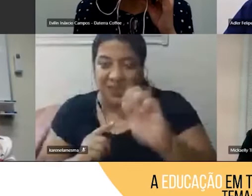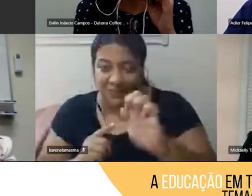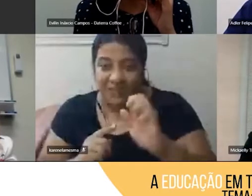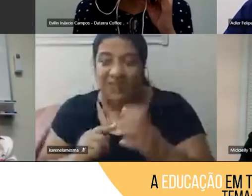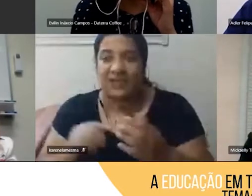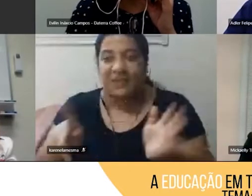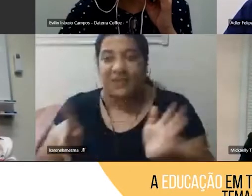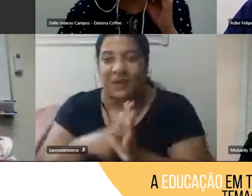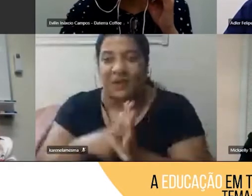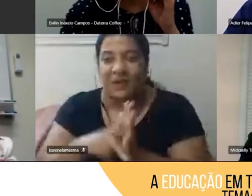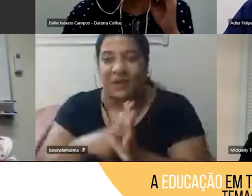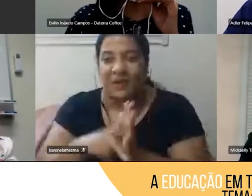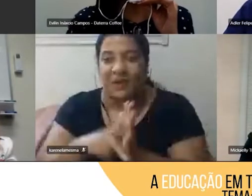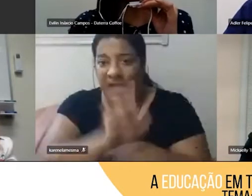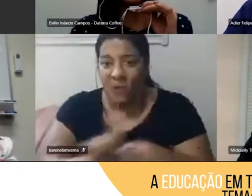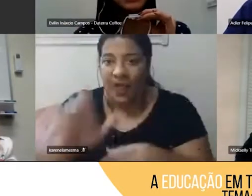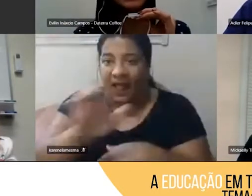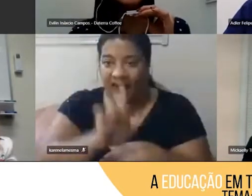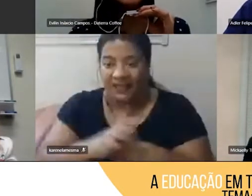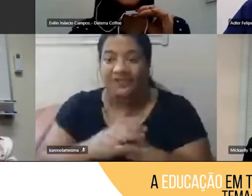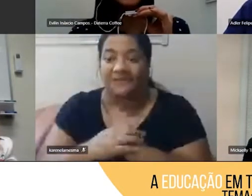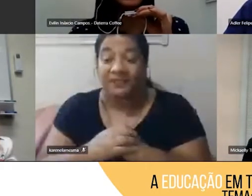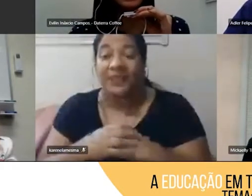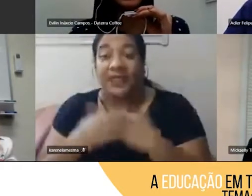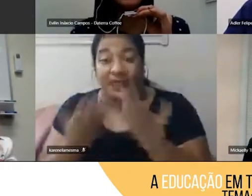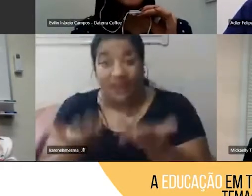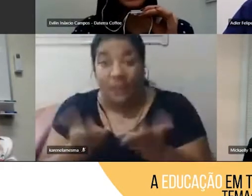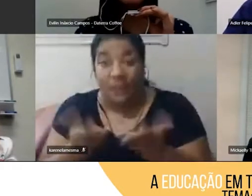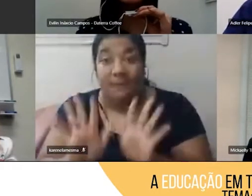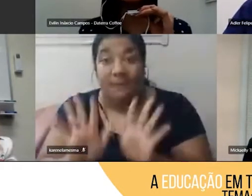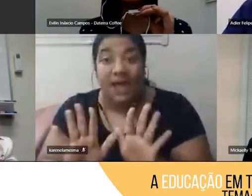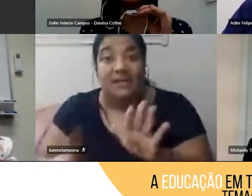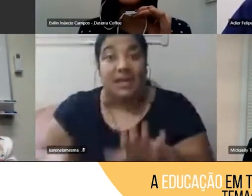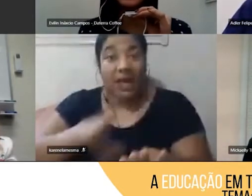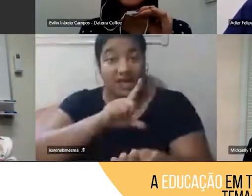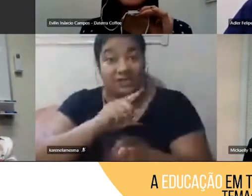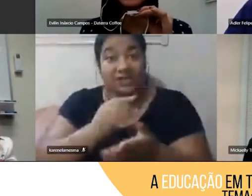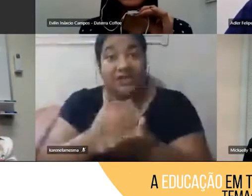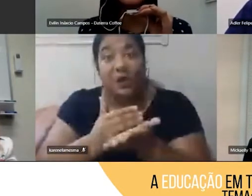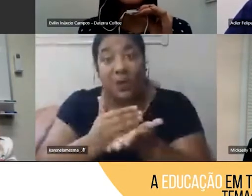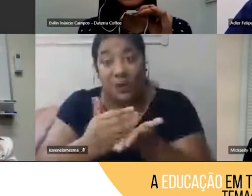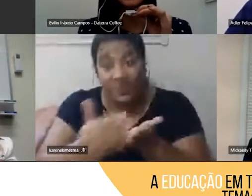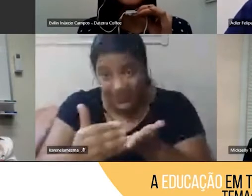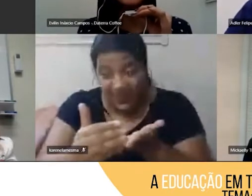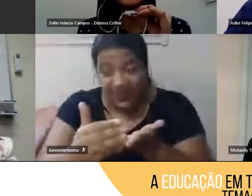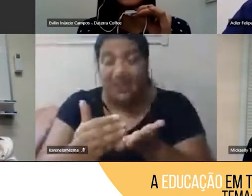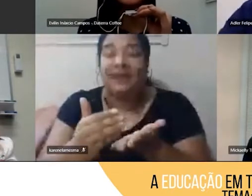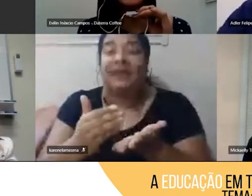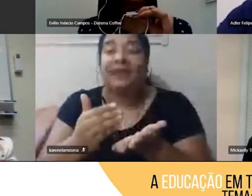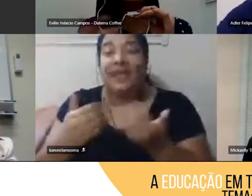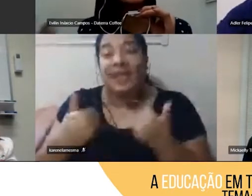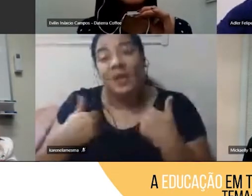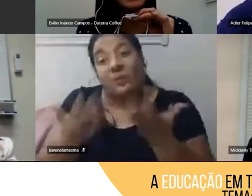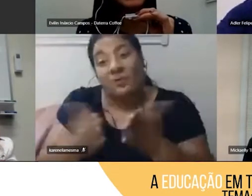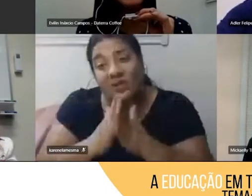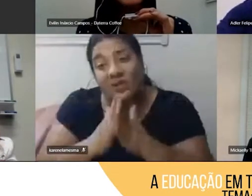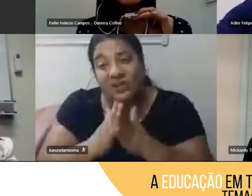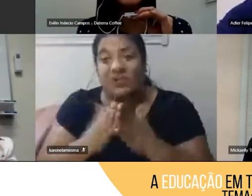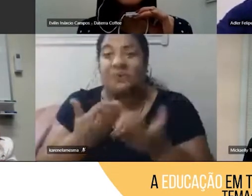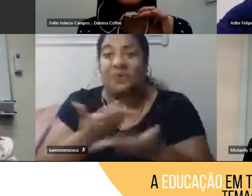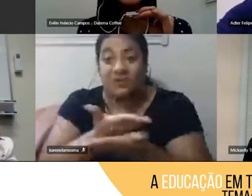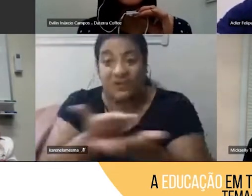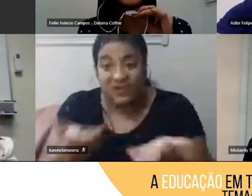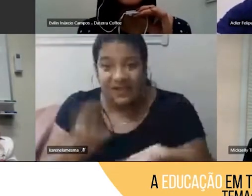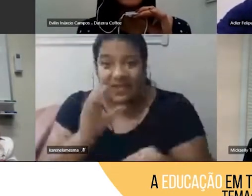Educalibras. Bom, mas antes de iniciarmos as nossas apresentações, eu gostaria de pedir primeiro para que vocês